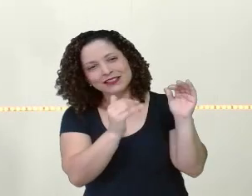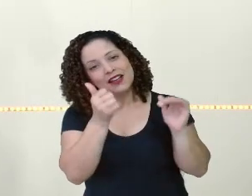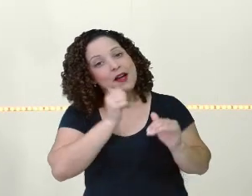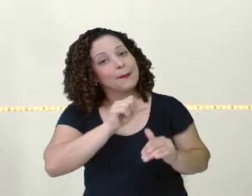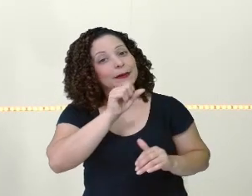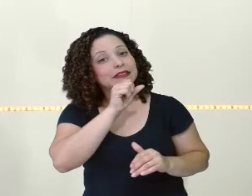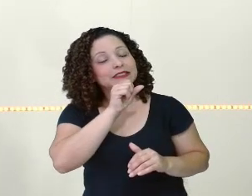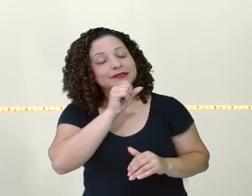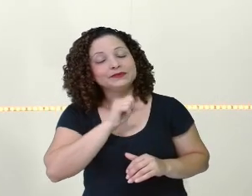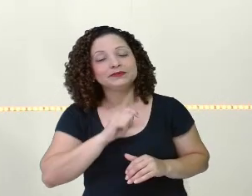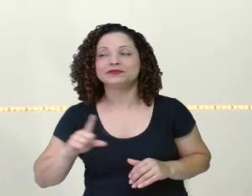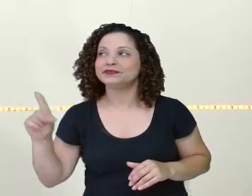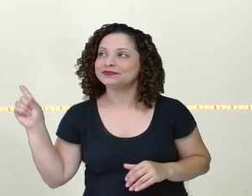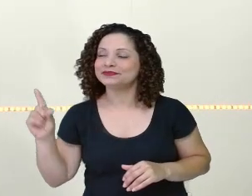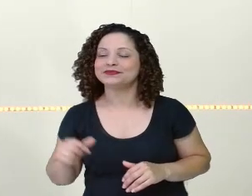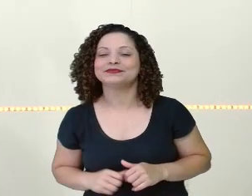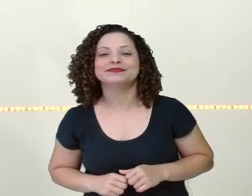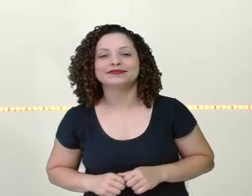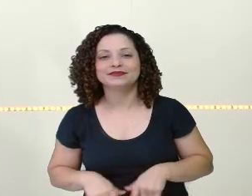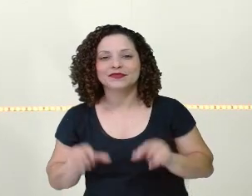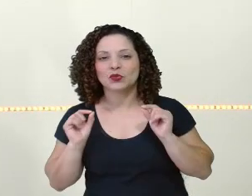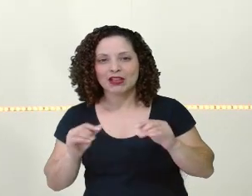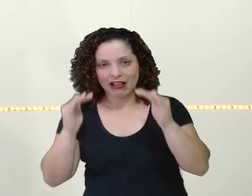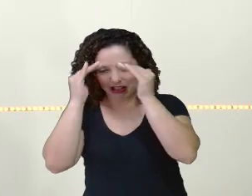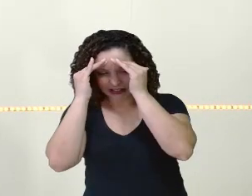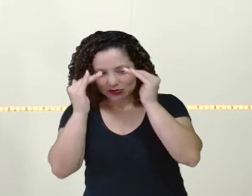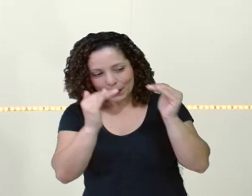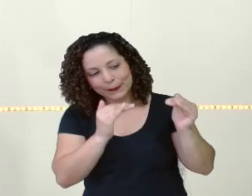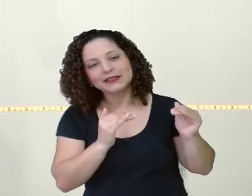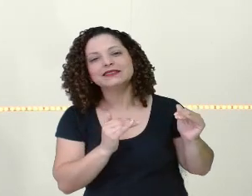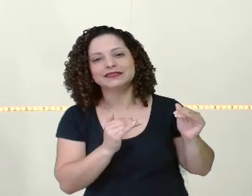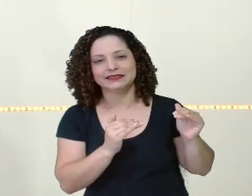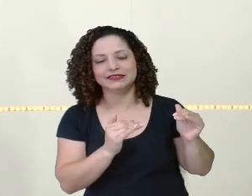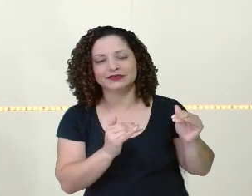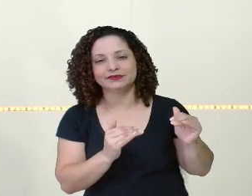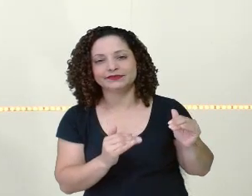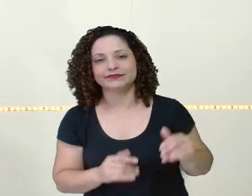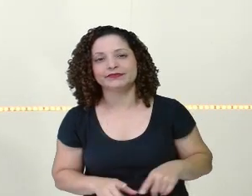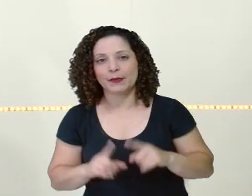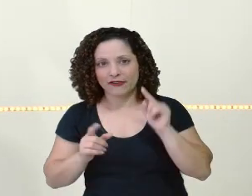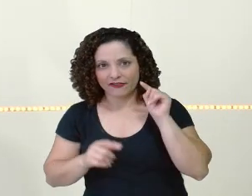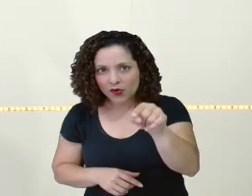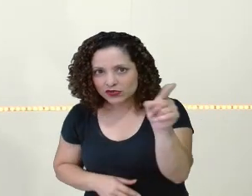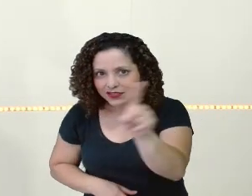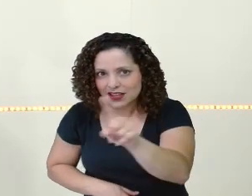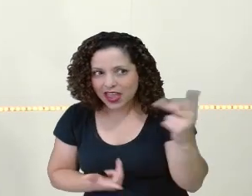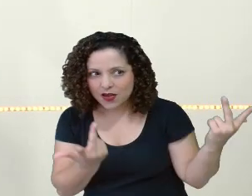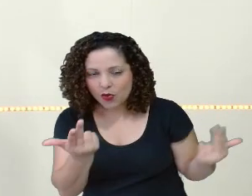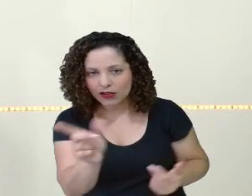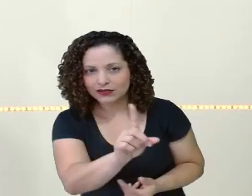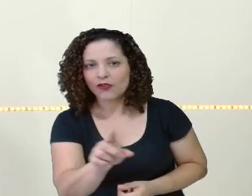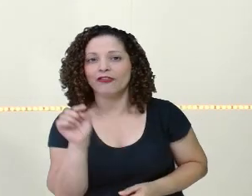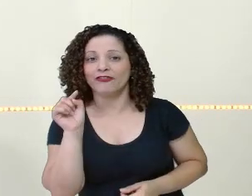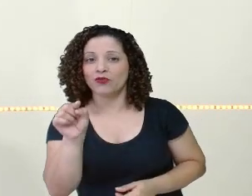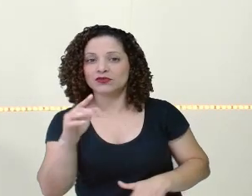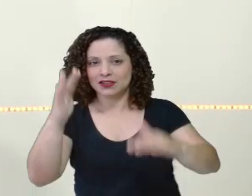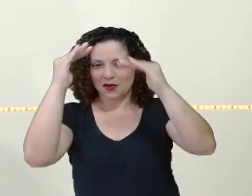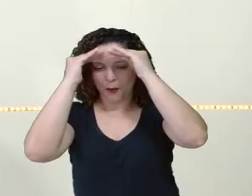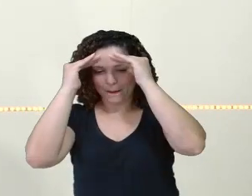mamãe? Você já disse aí que ela era desobediente. Mas você não é desobediente. Você é